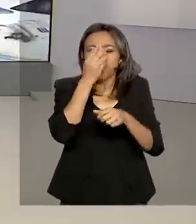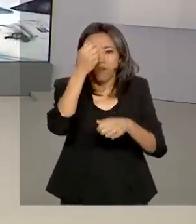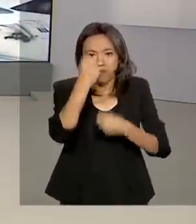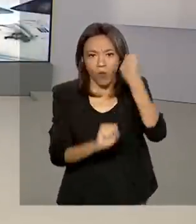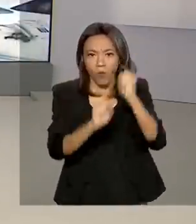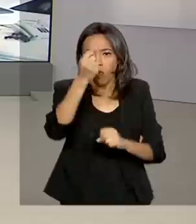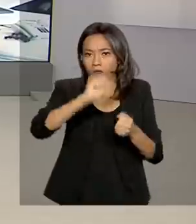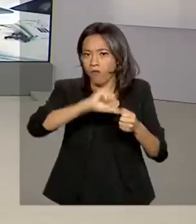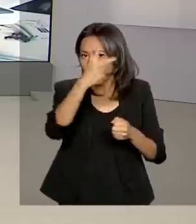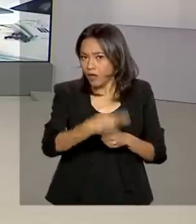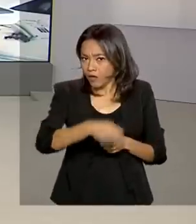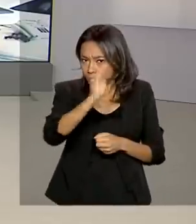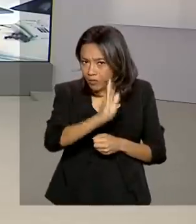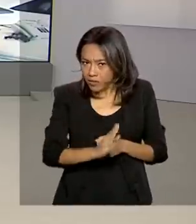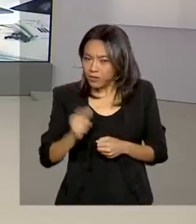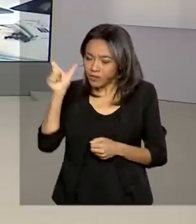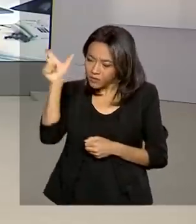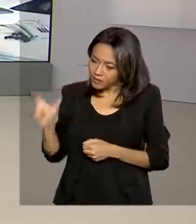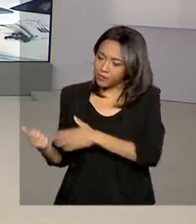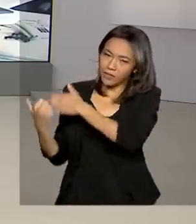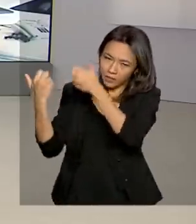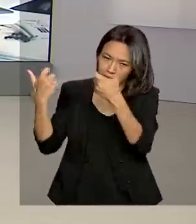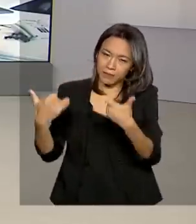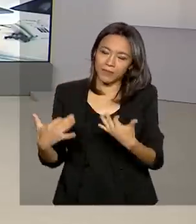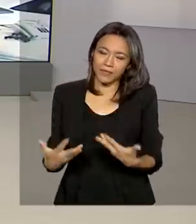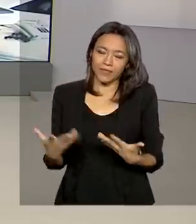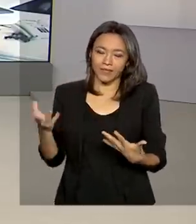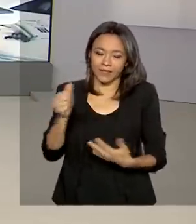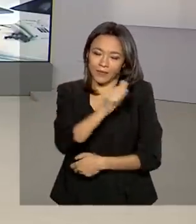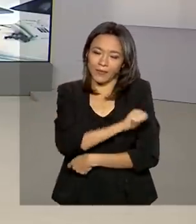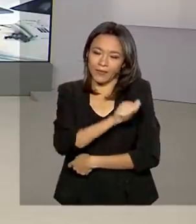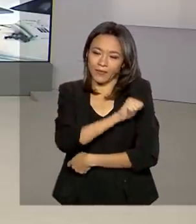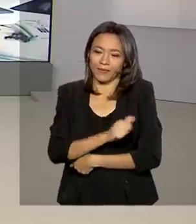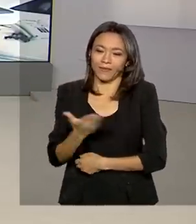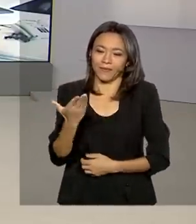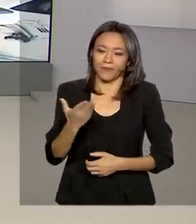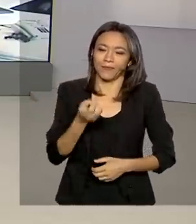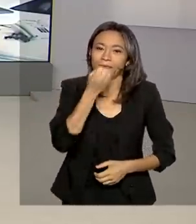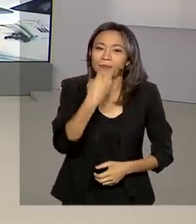Cláudia Boiunga conta para a gente, direto do Rio de Janeiro. Cláudia, bom dia.